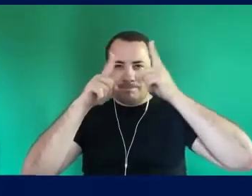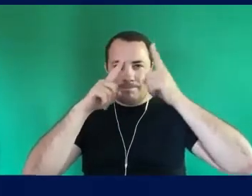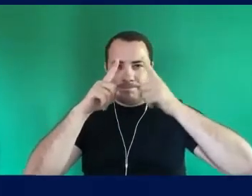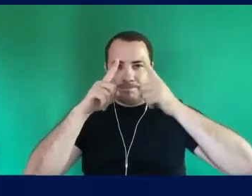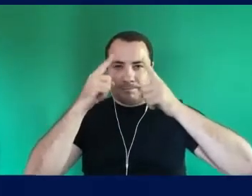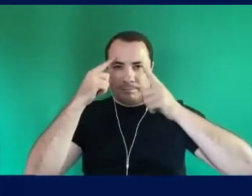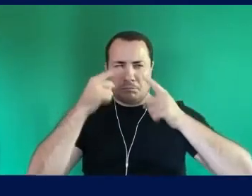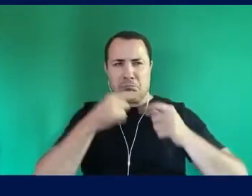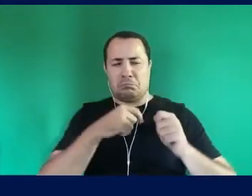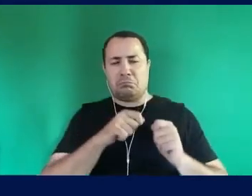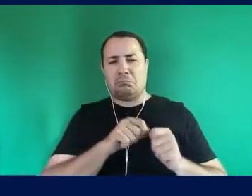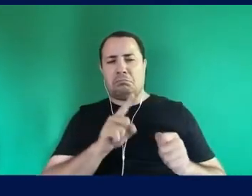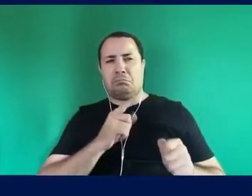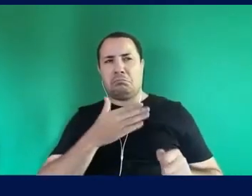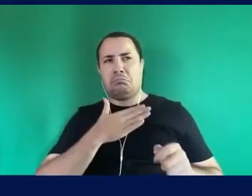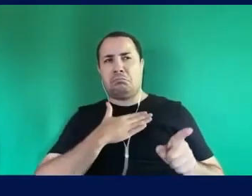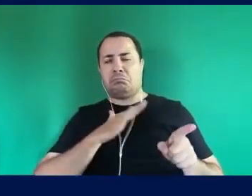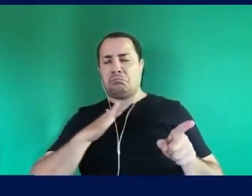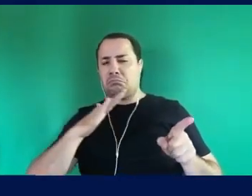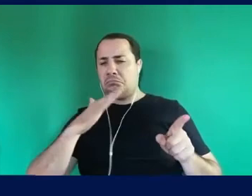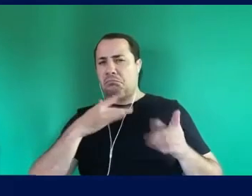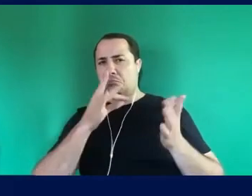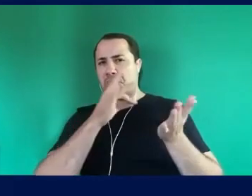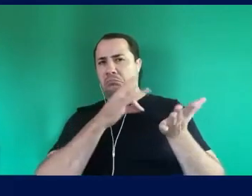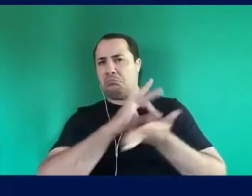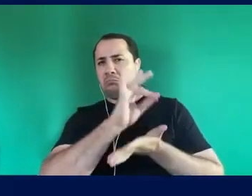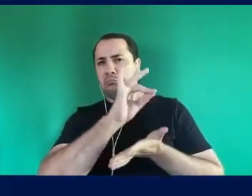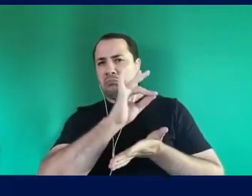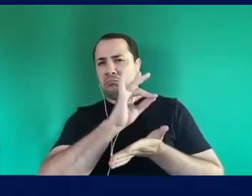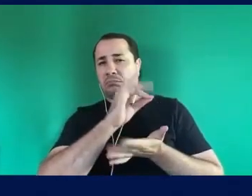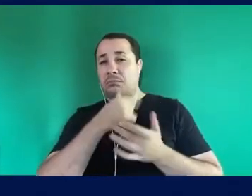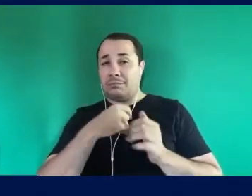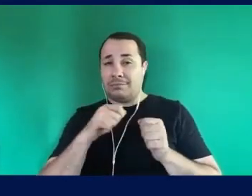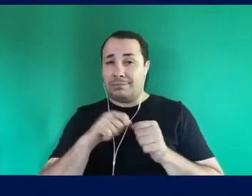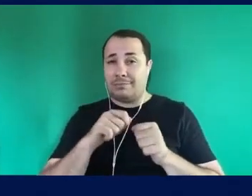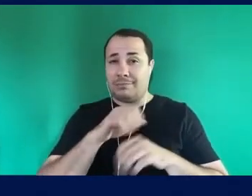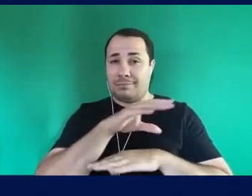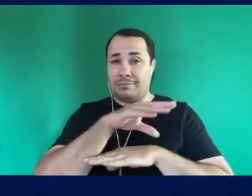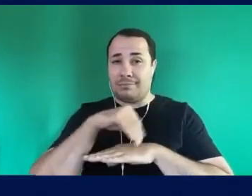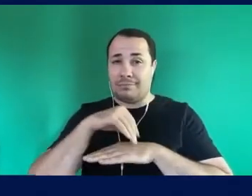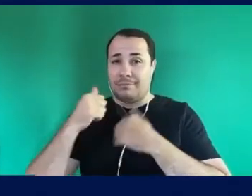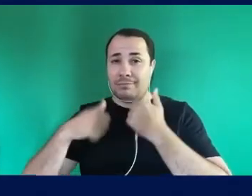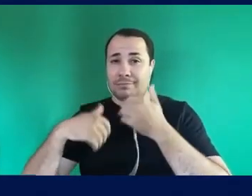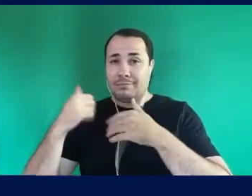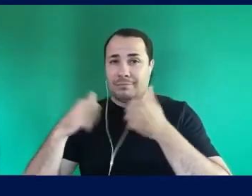Que eu Não considero Que eu Acho